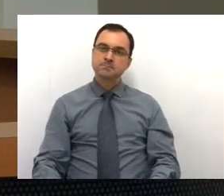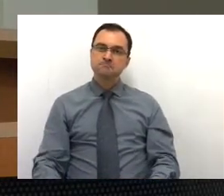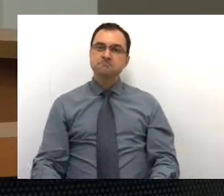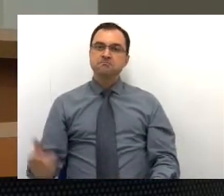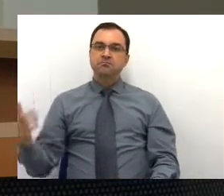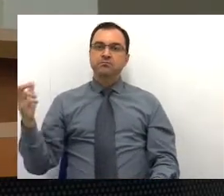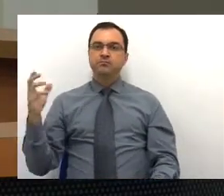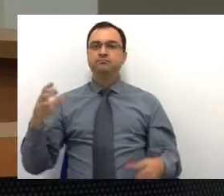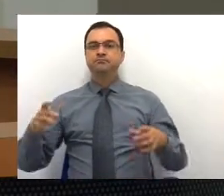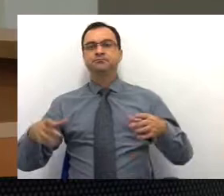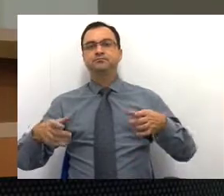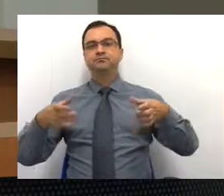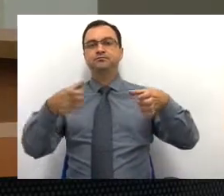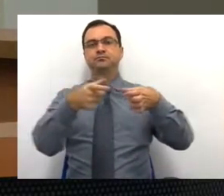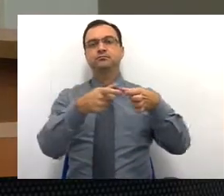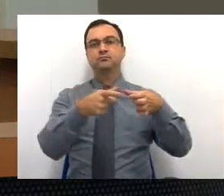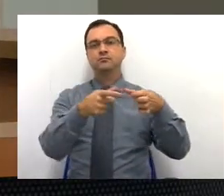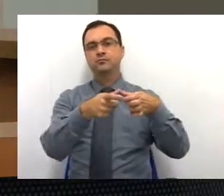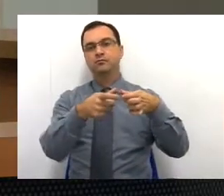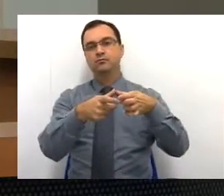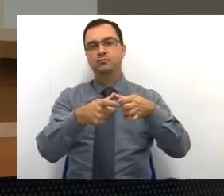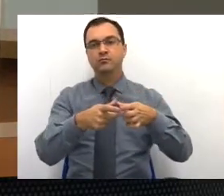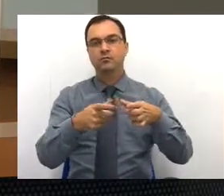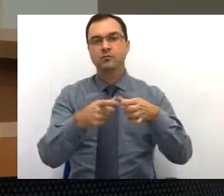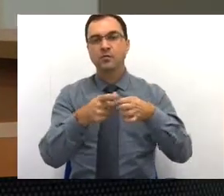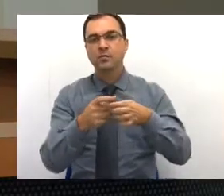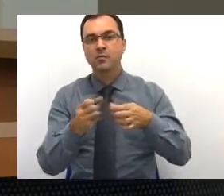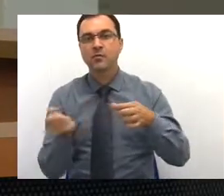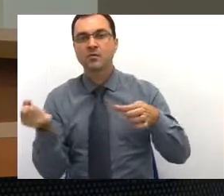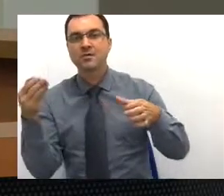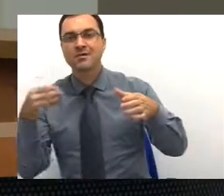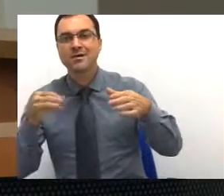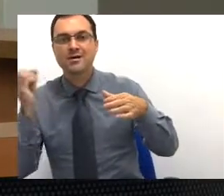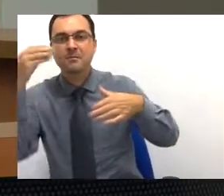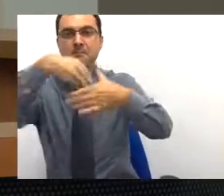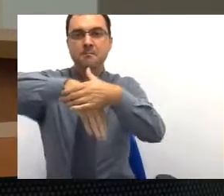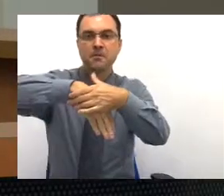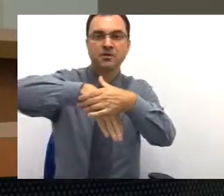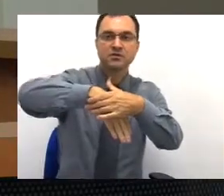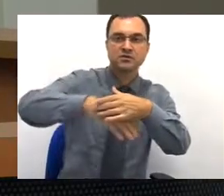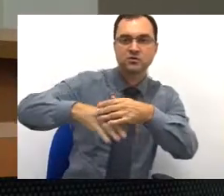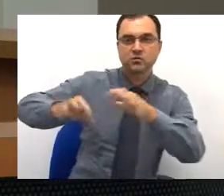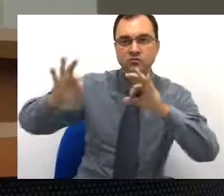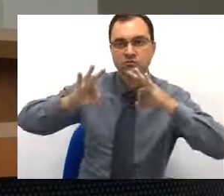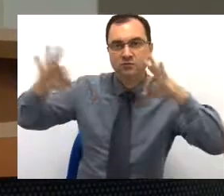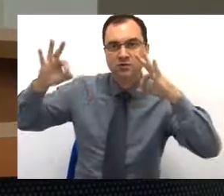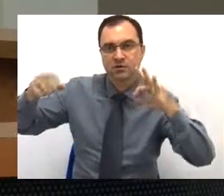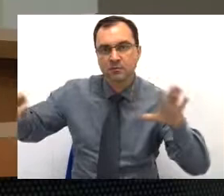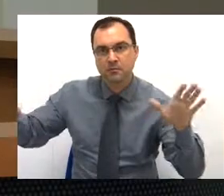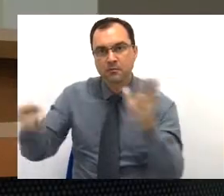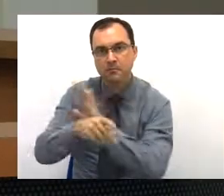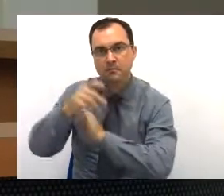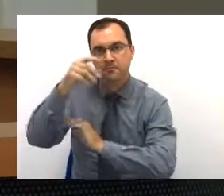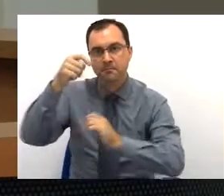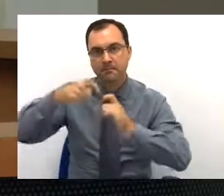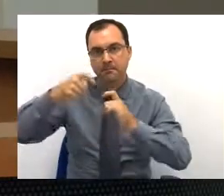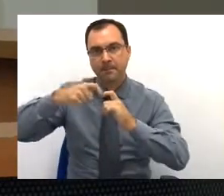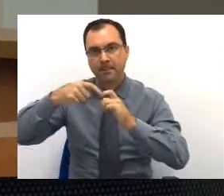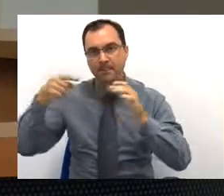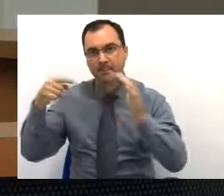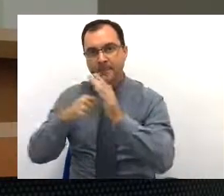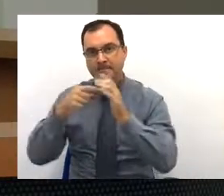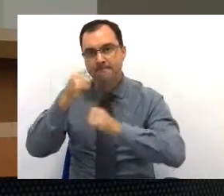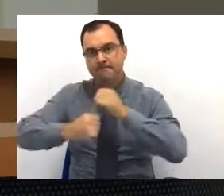Centro de Implantação do Centro de Especialidades Médicas de Guarulhos. O objetivo é, em